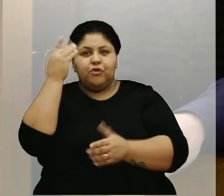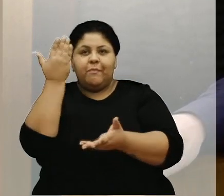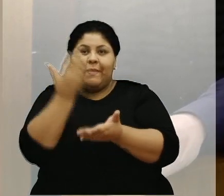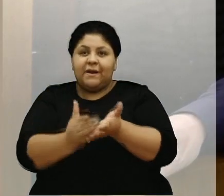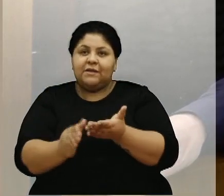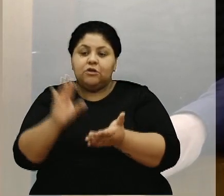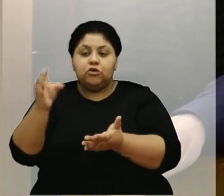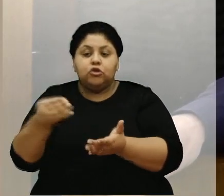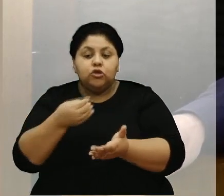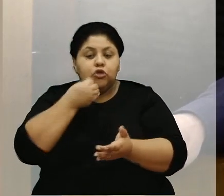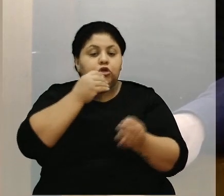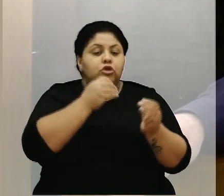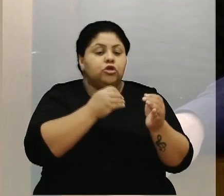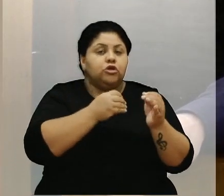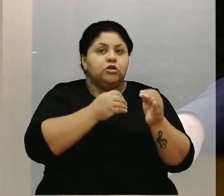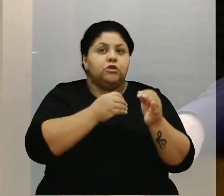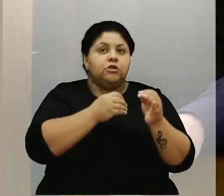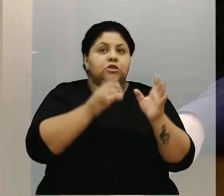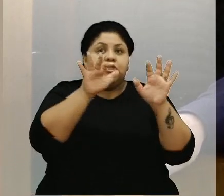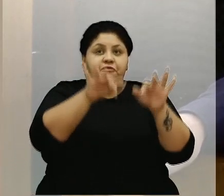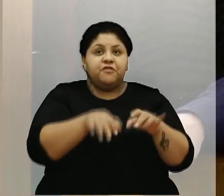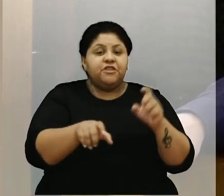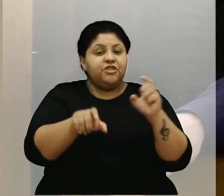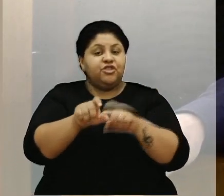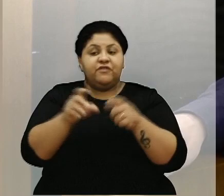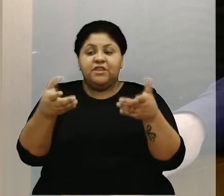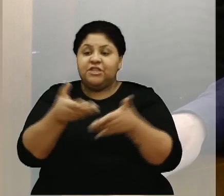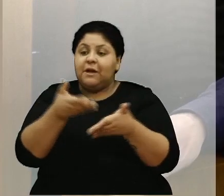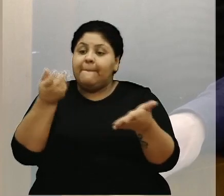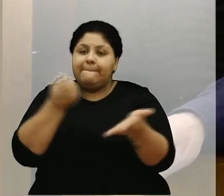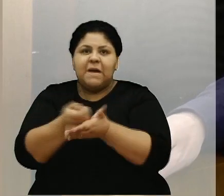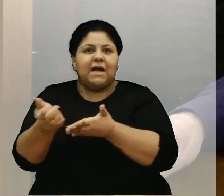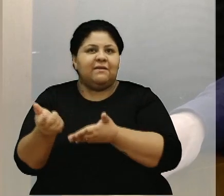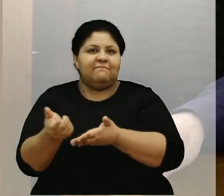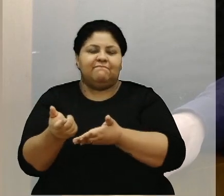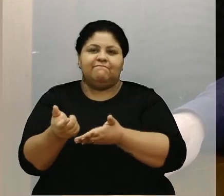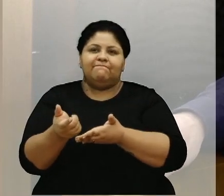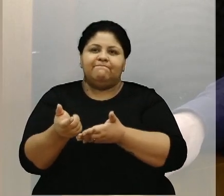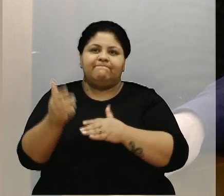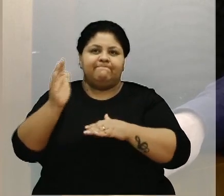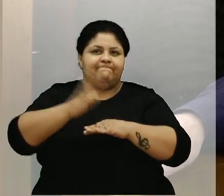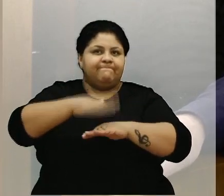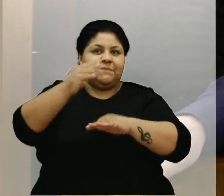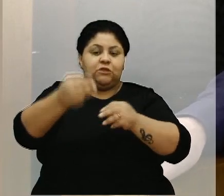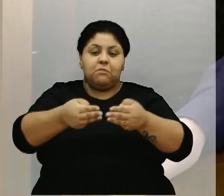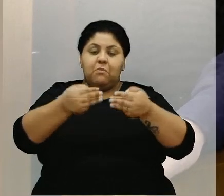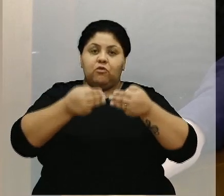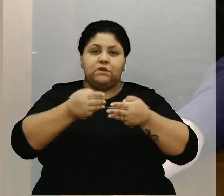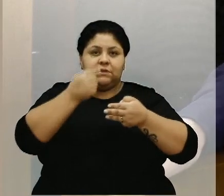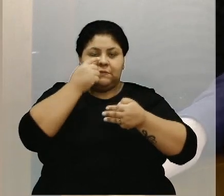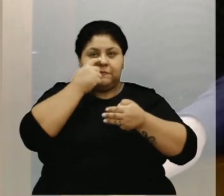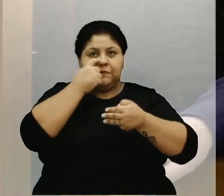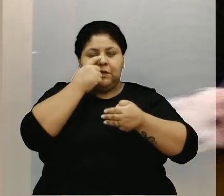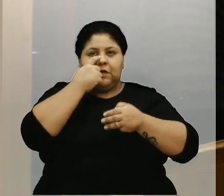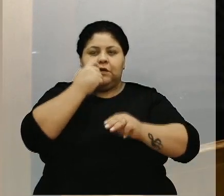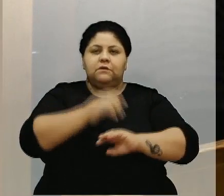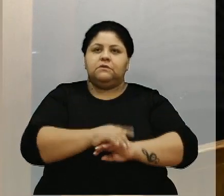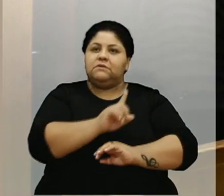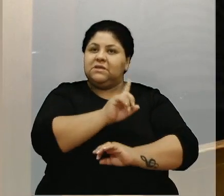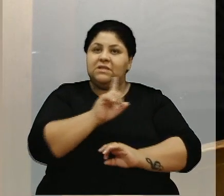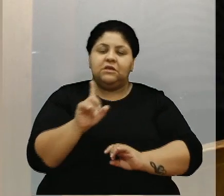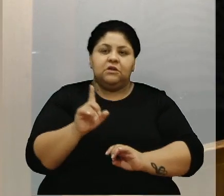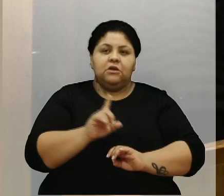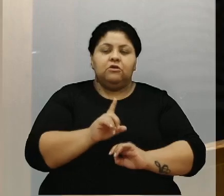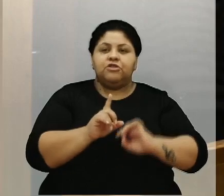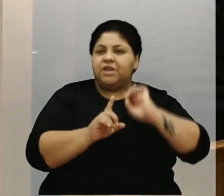de reverter uma dívida que já está paga. Essa é mais uma moção que não é para